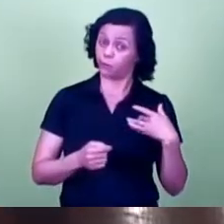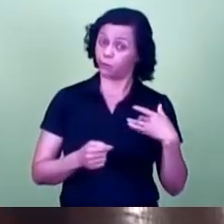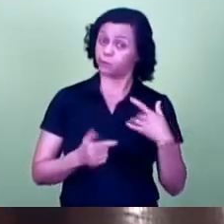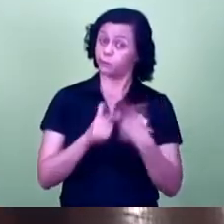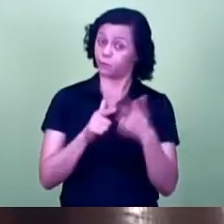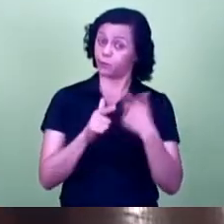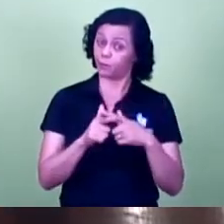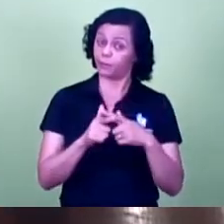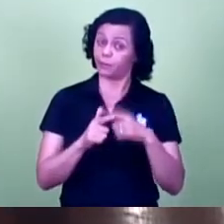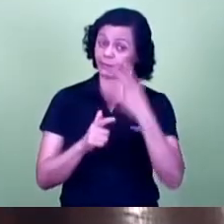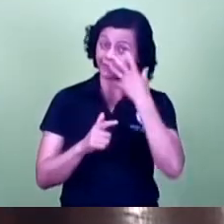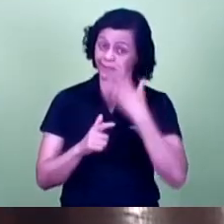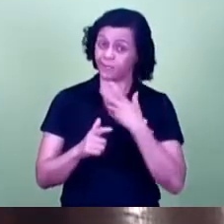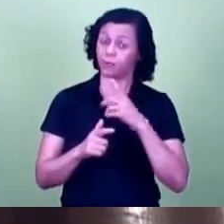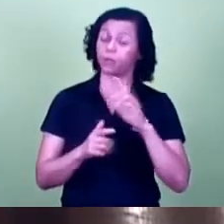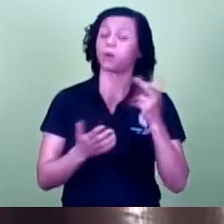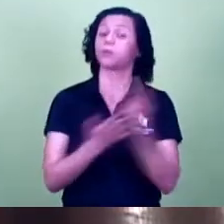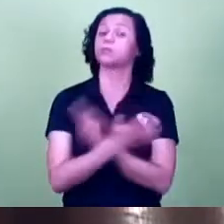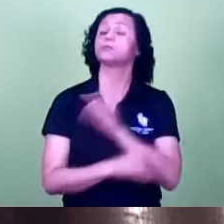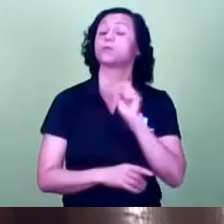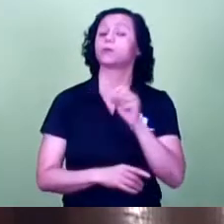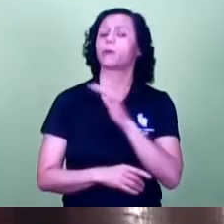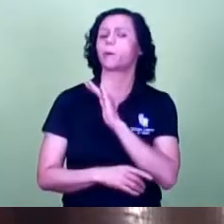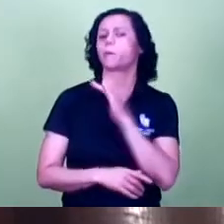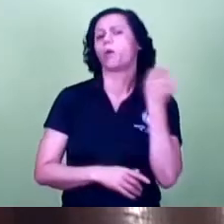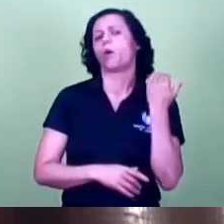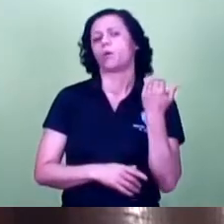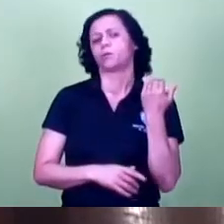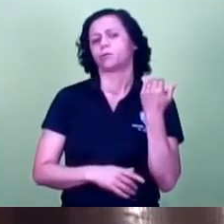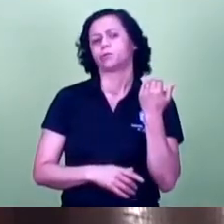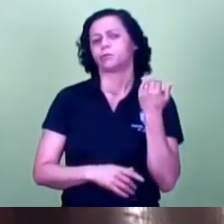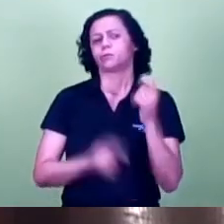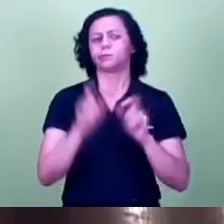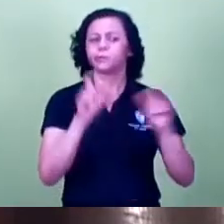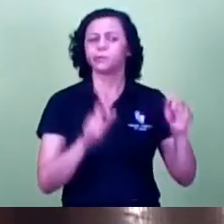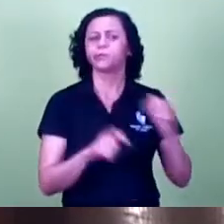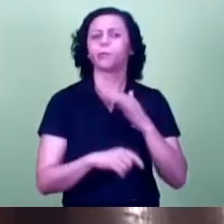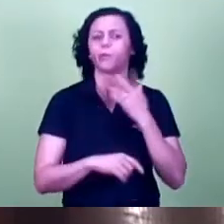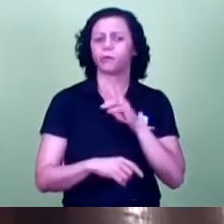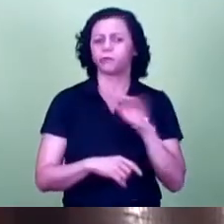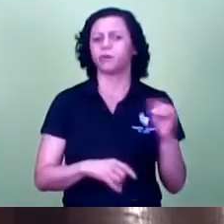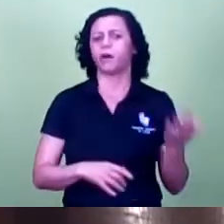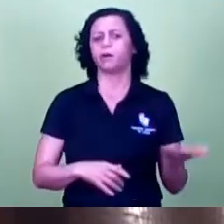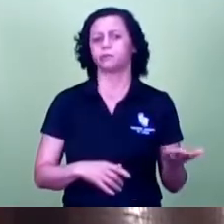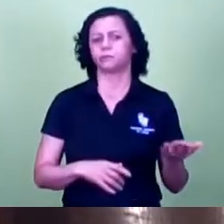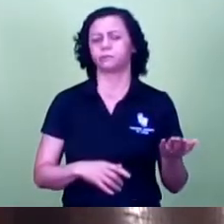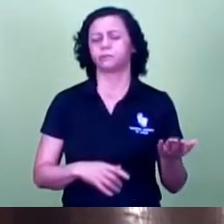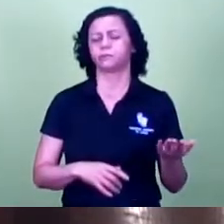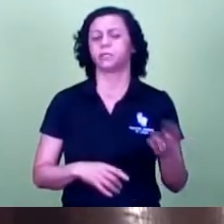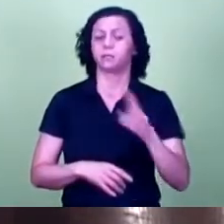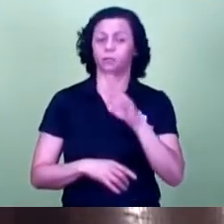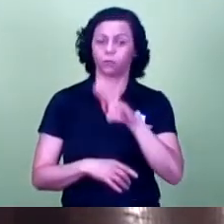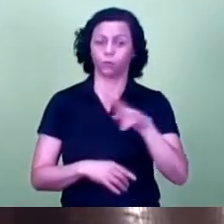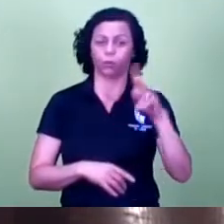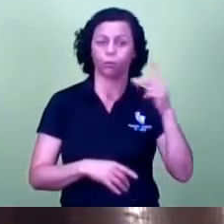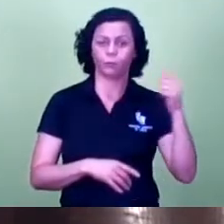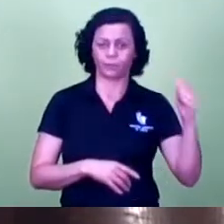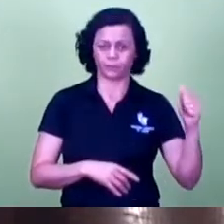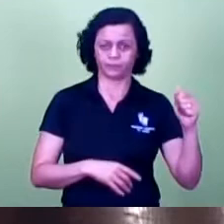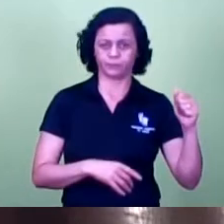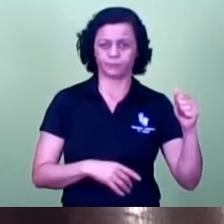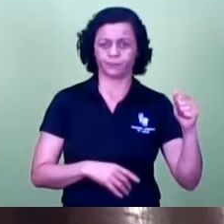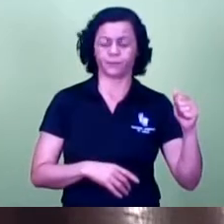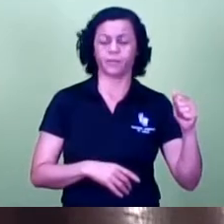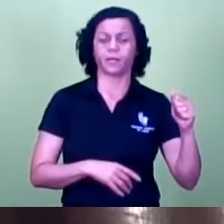é vida perdida. Tem algumas UPAs que a gente visita aí frequentemente que a gente vê aí em alguns dias os usuários esperando,